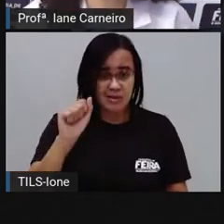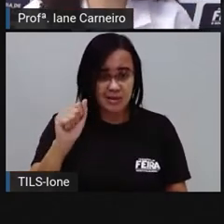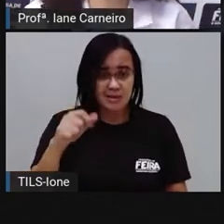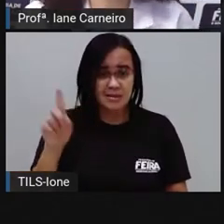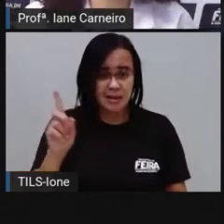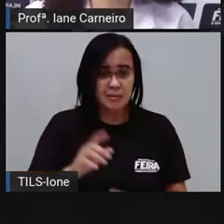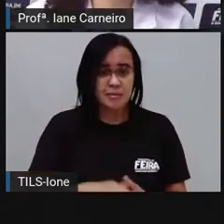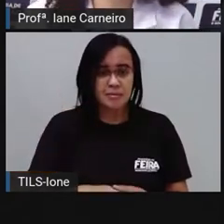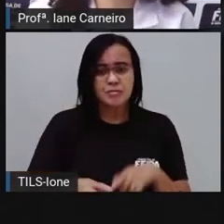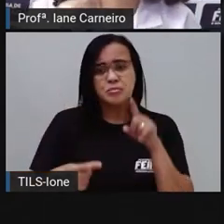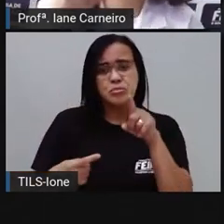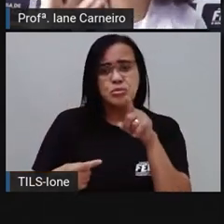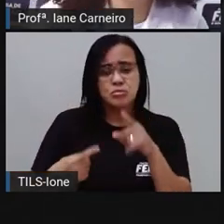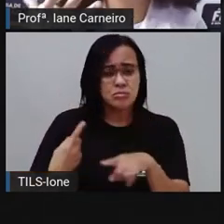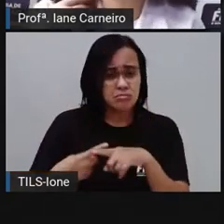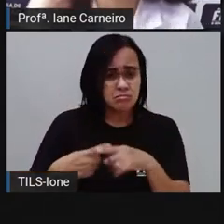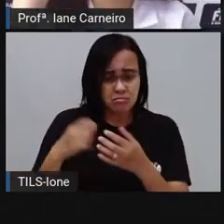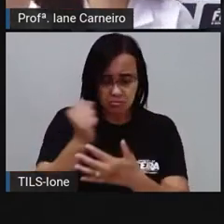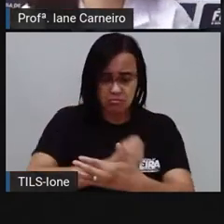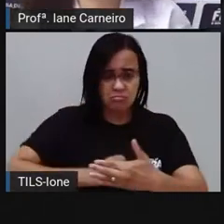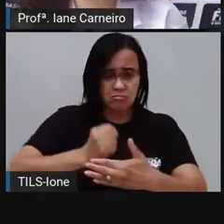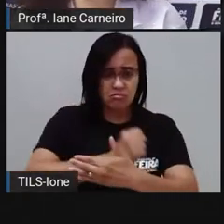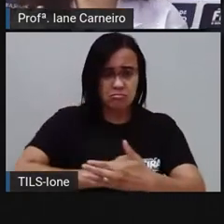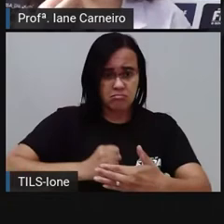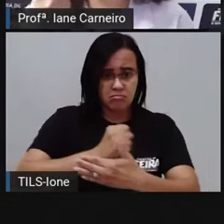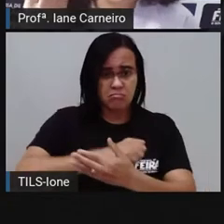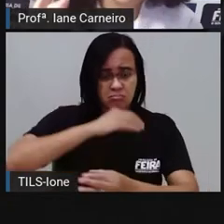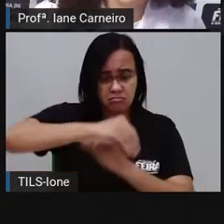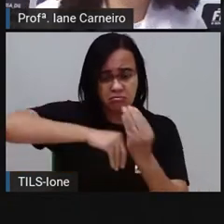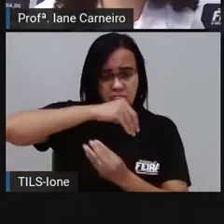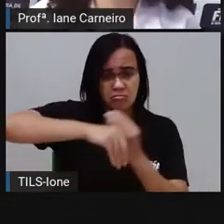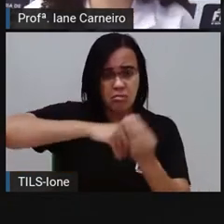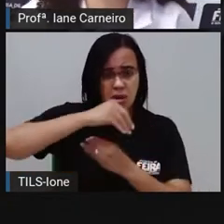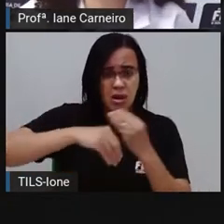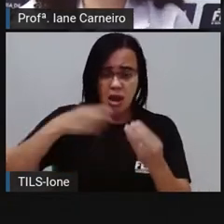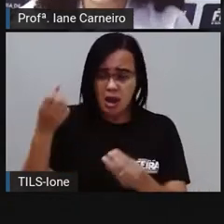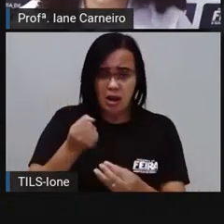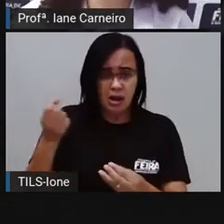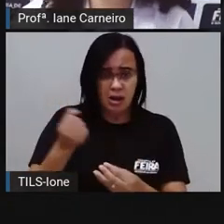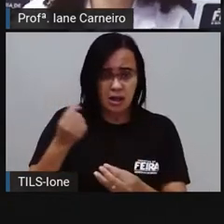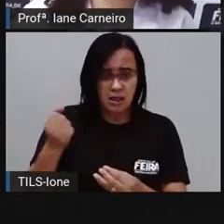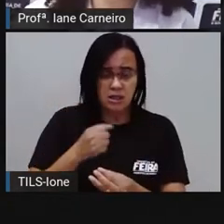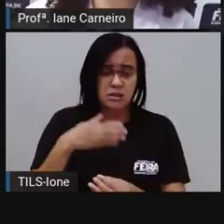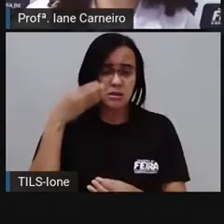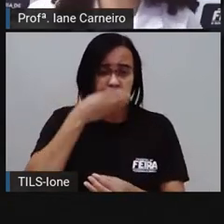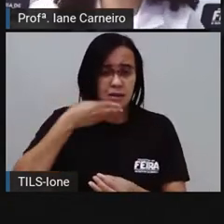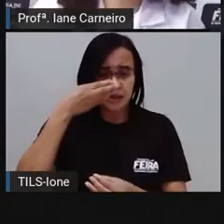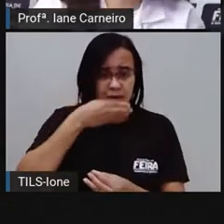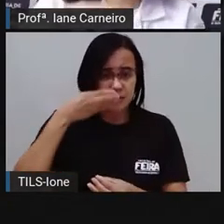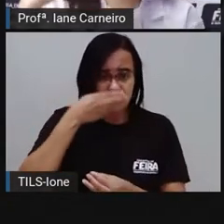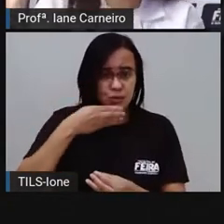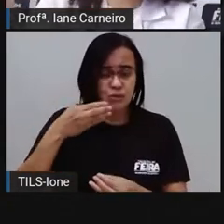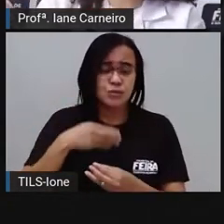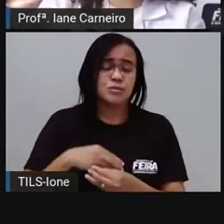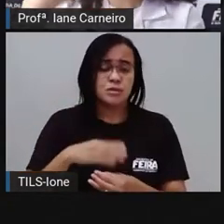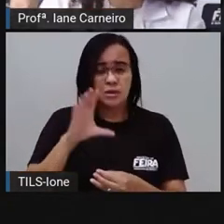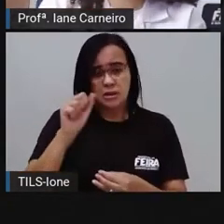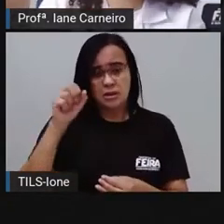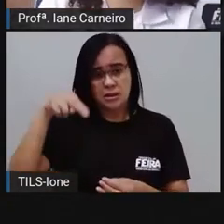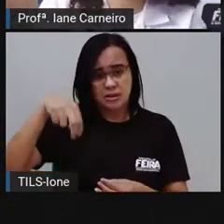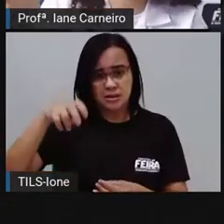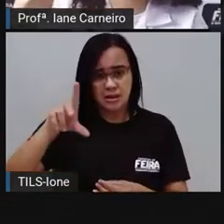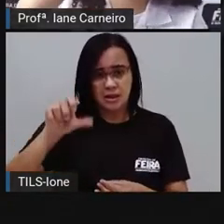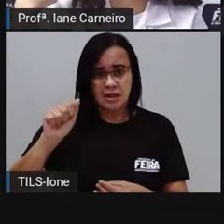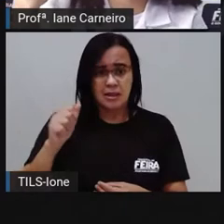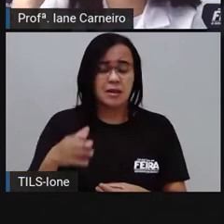que é cozido em leite, junto com açúcar, né? Canela e cravo. Hoje em dia, tem várias